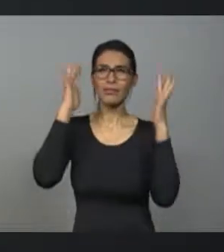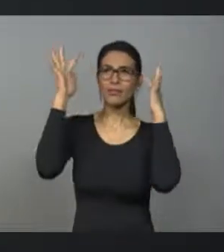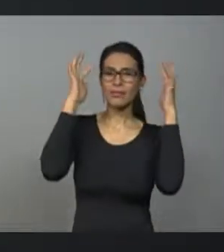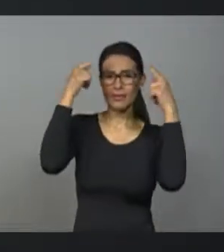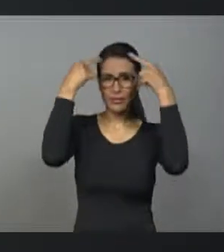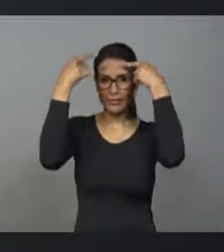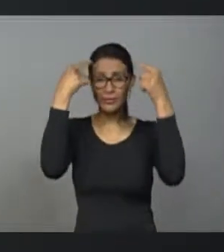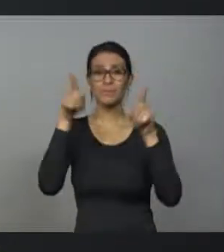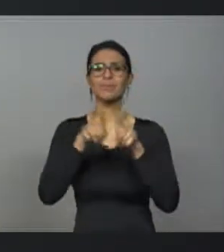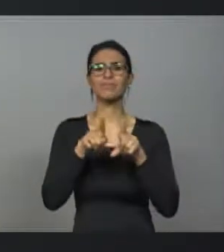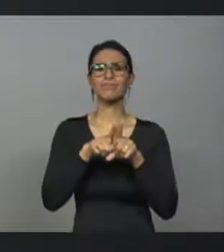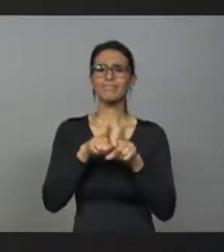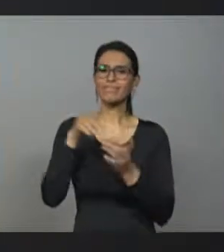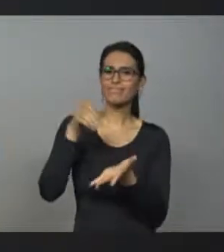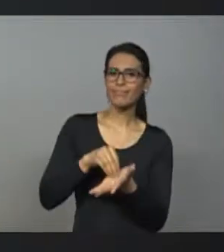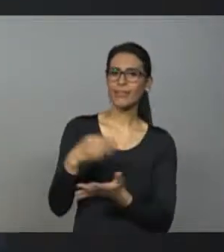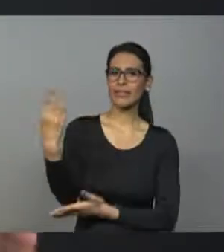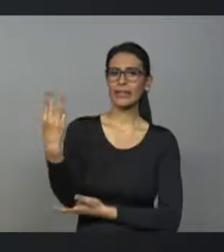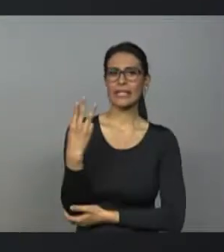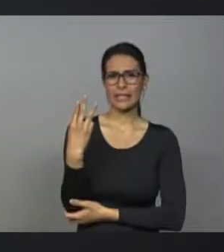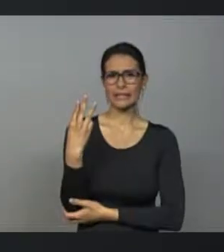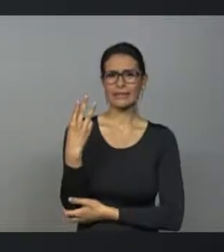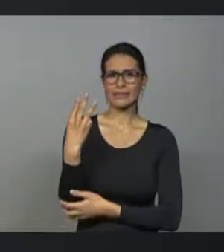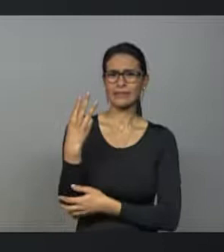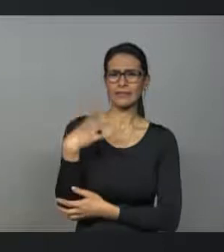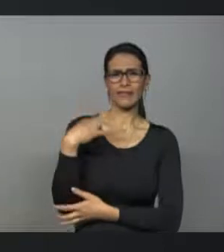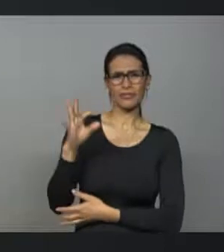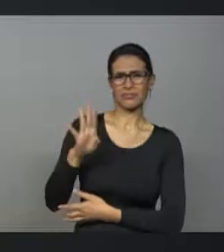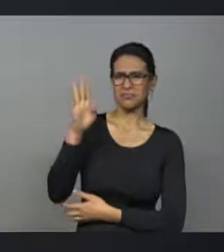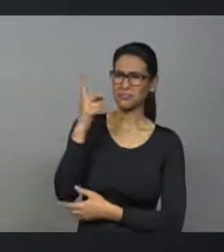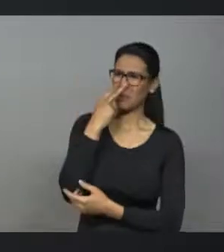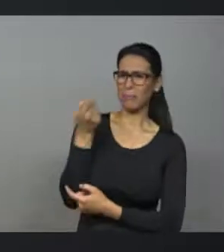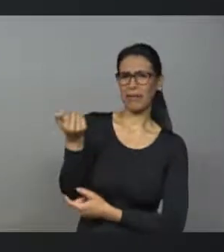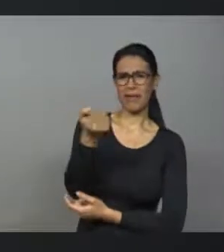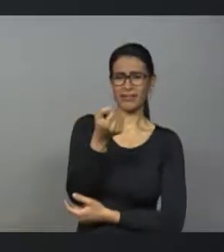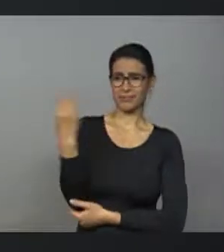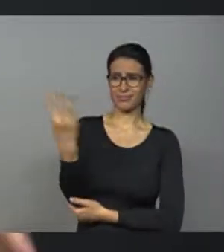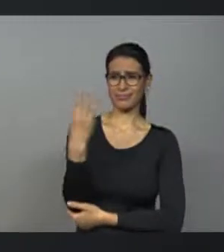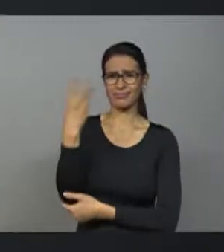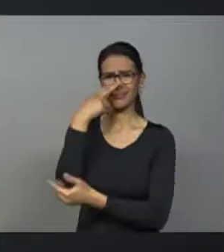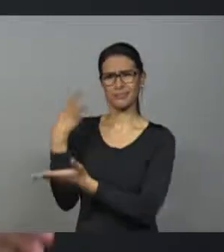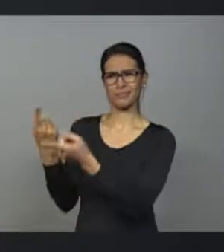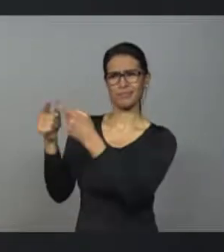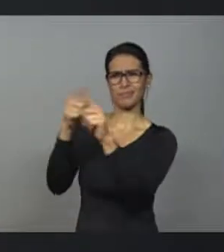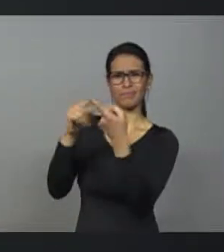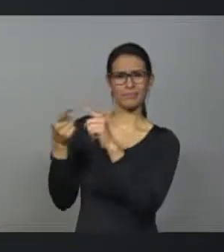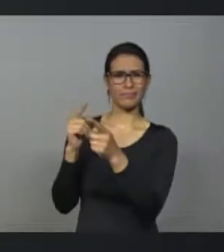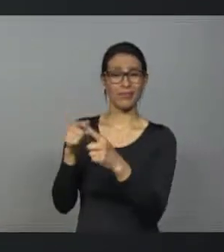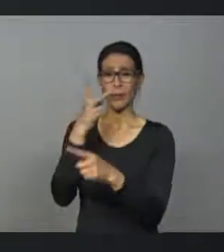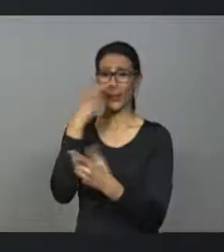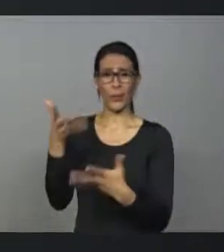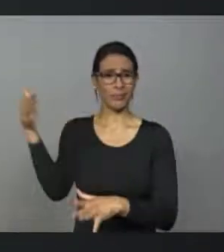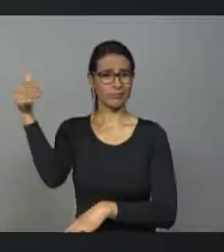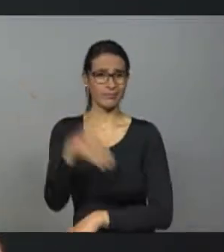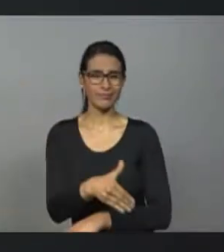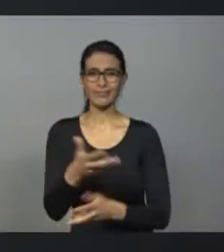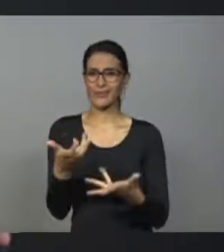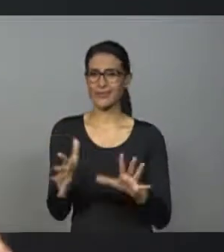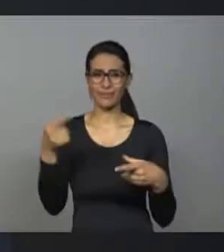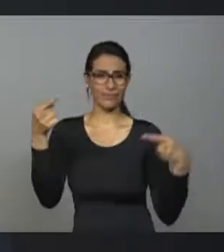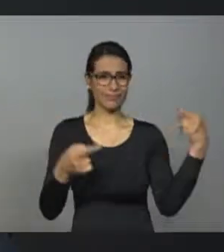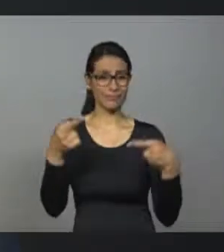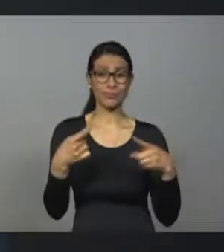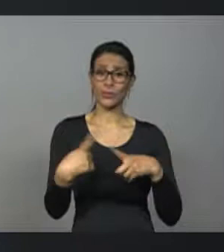candidatos que ao que parece combinaram de não estar presentes aqui, três candidatos que não se dispõem ao confronto de ideias, a um debate